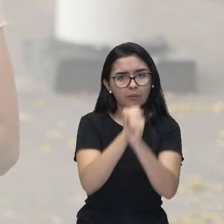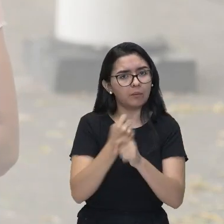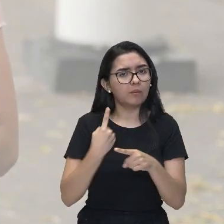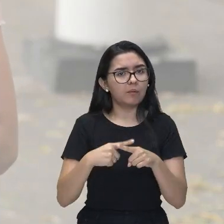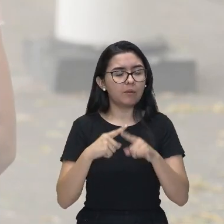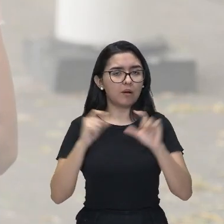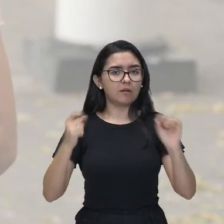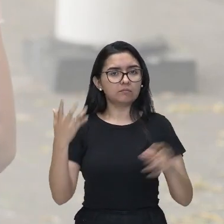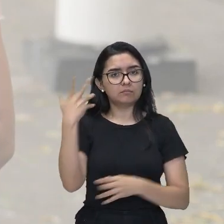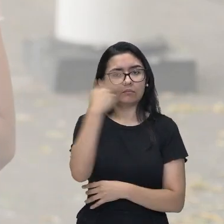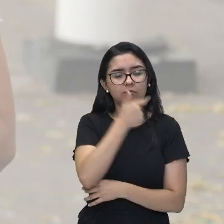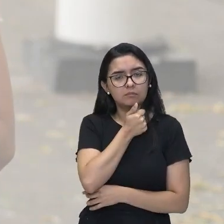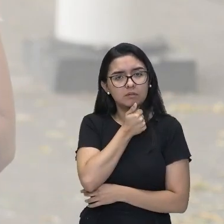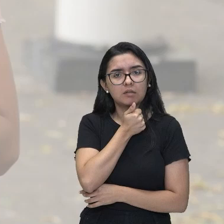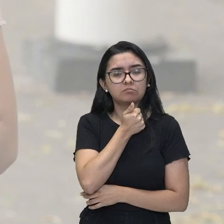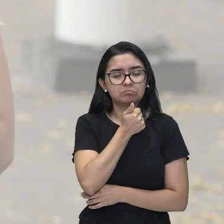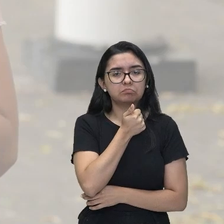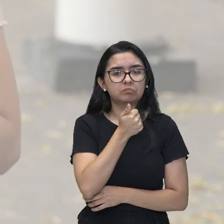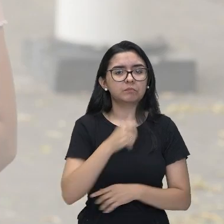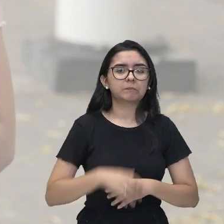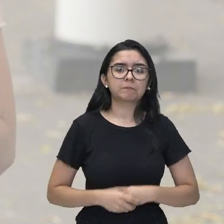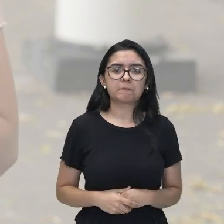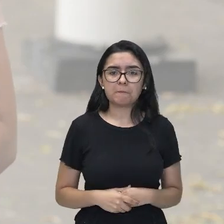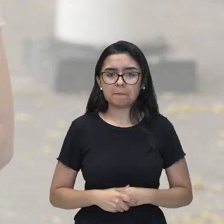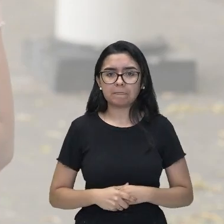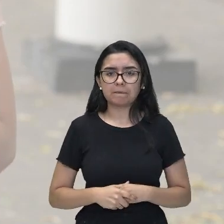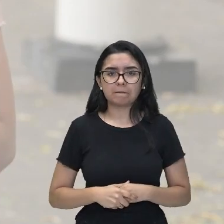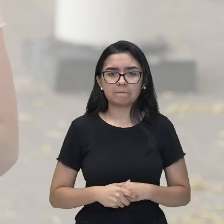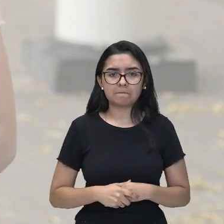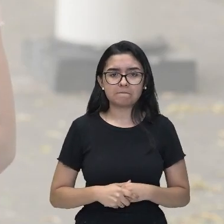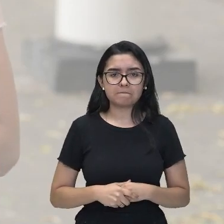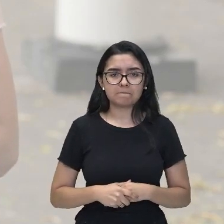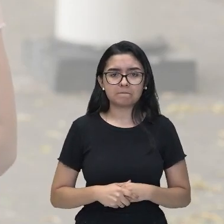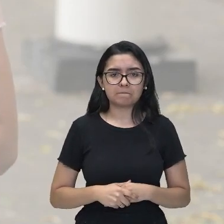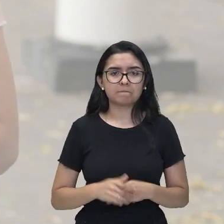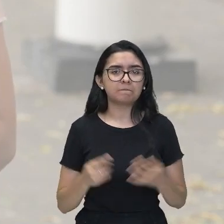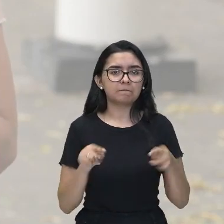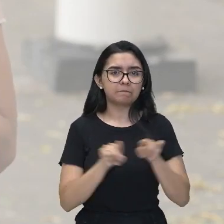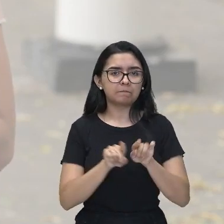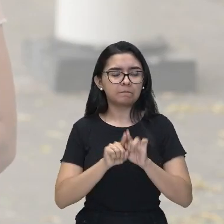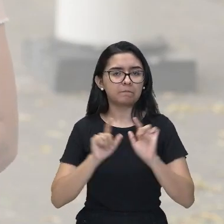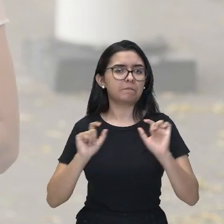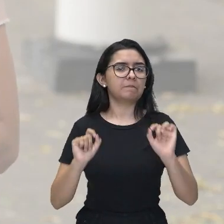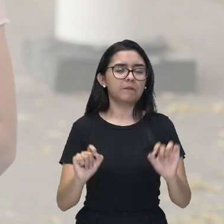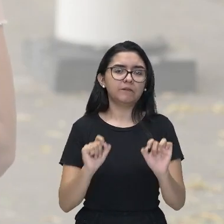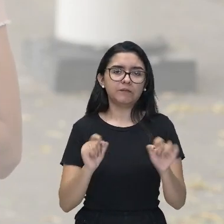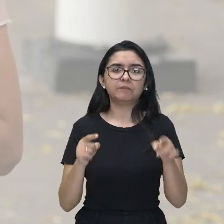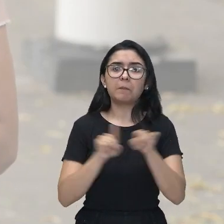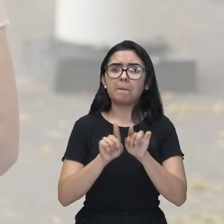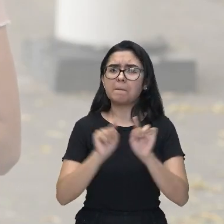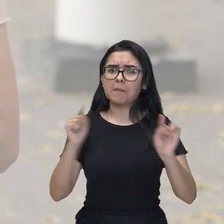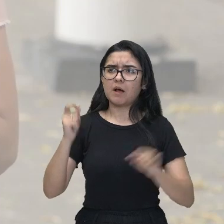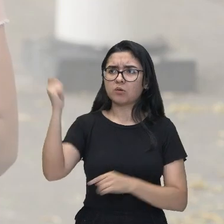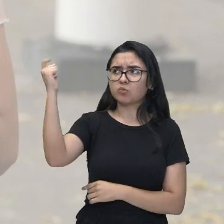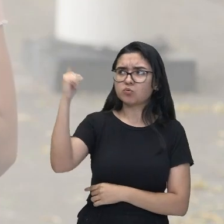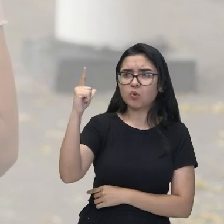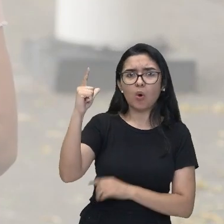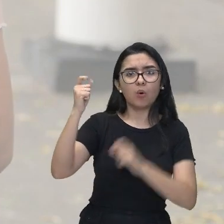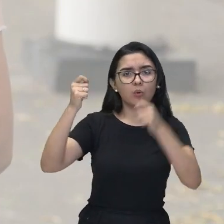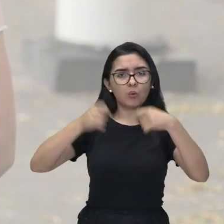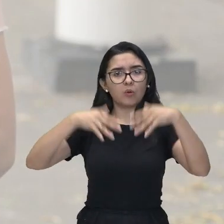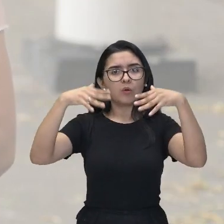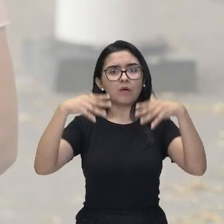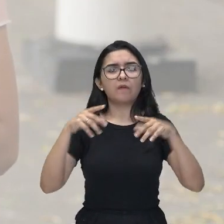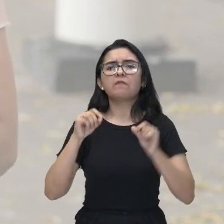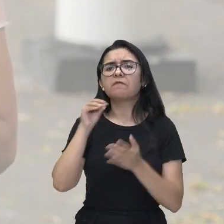assim se transfigura? Como o gosto da pena assim se fia? Mas no sol e na luz falta